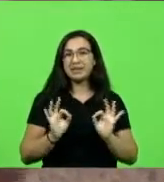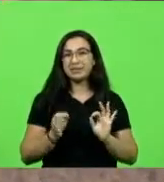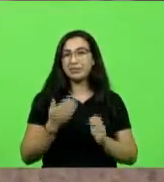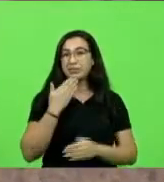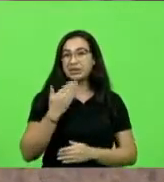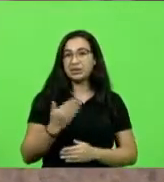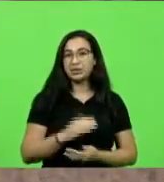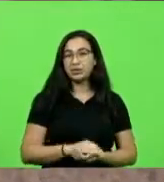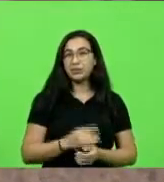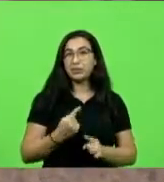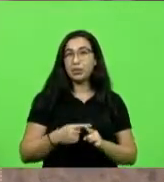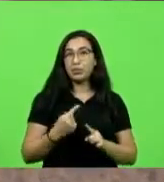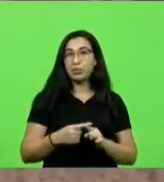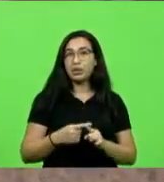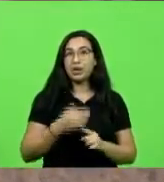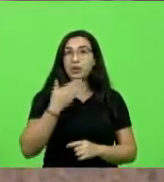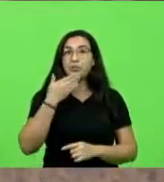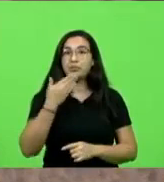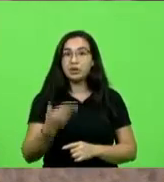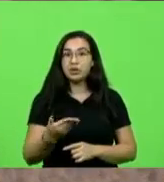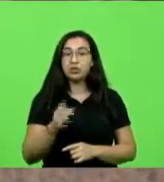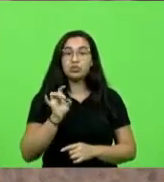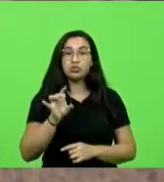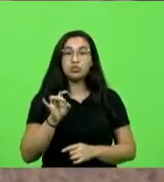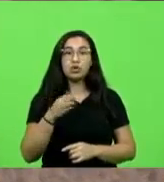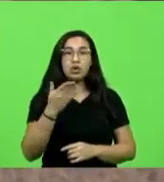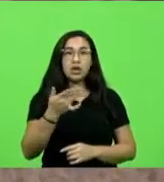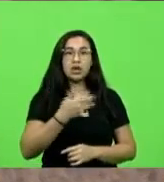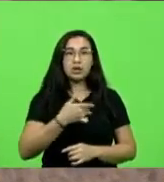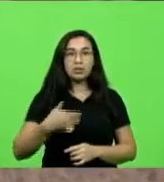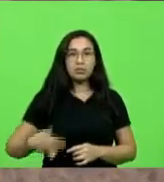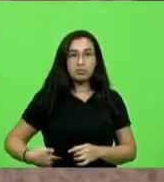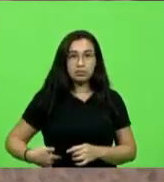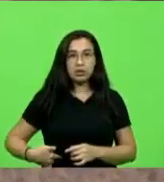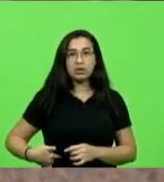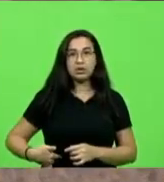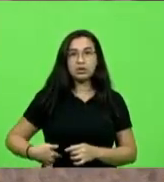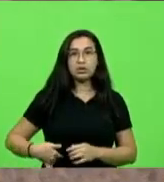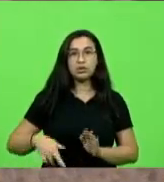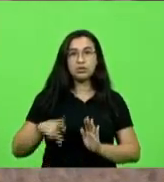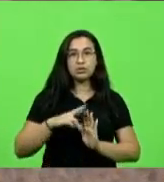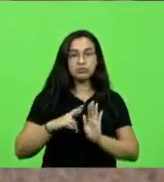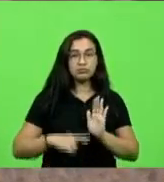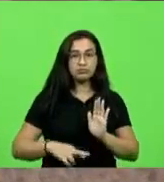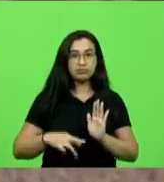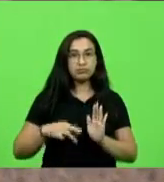que no mérito quem tem que decidir é o ministro relator do processo, que é o ministro Fachin.